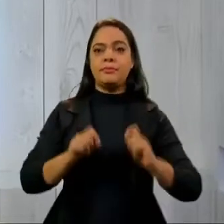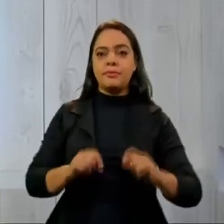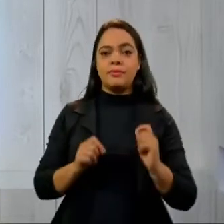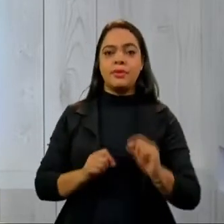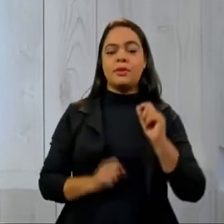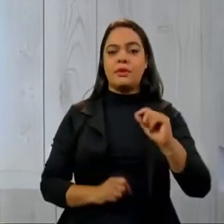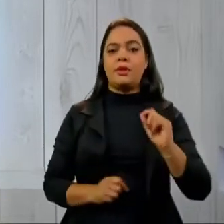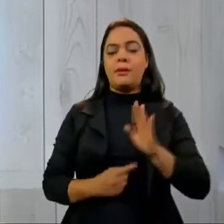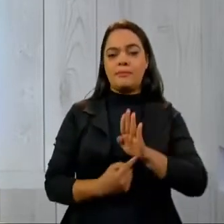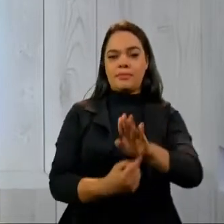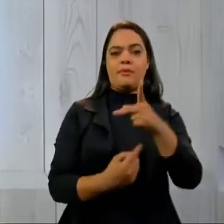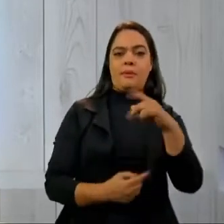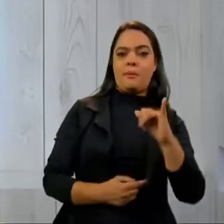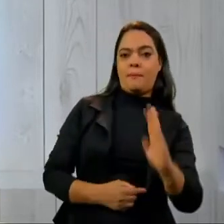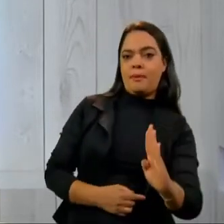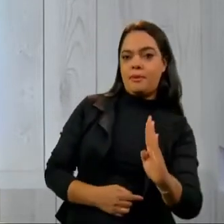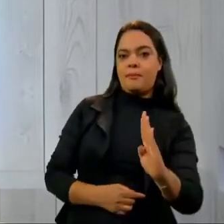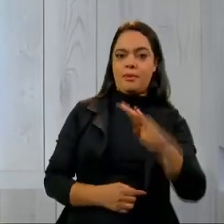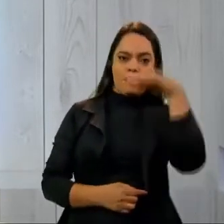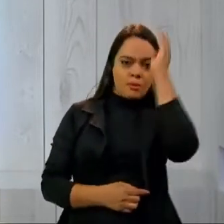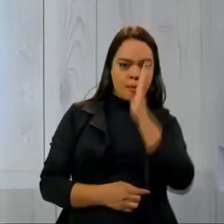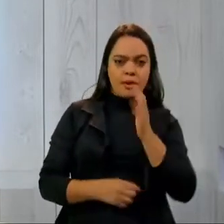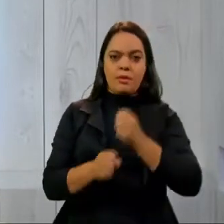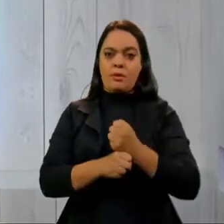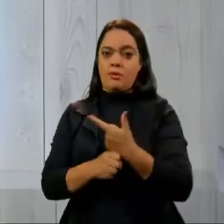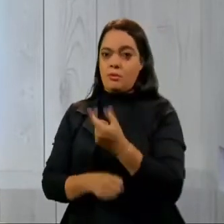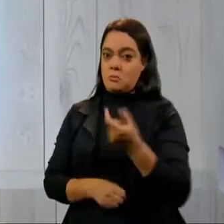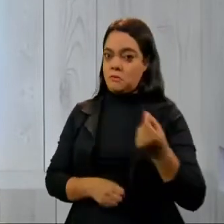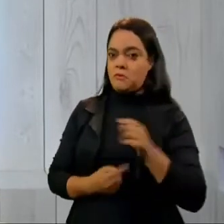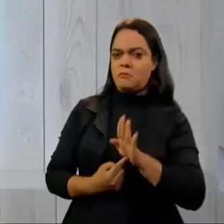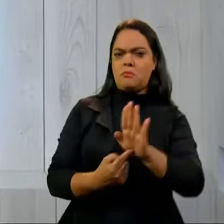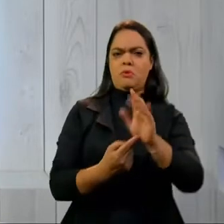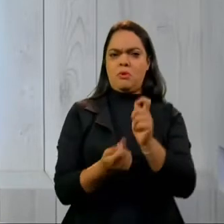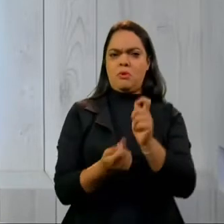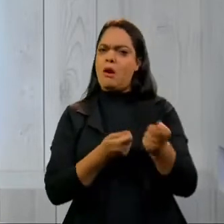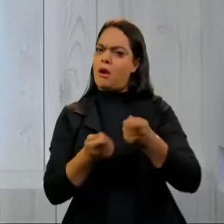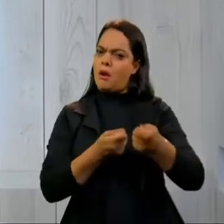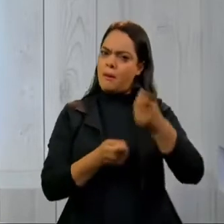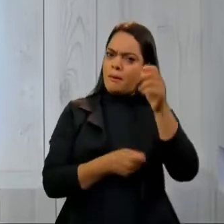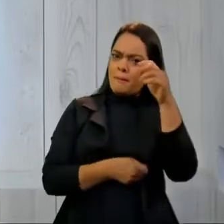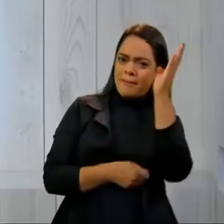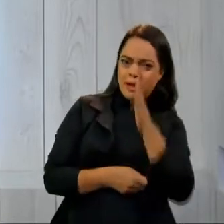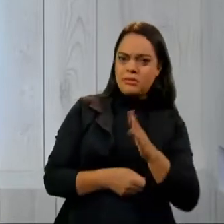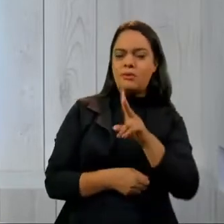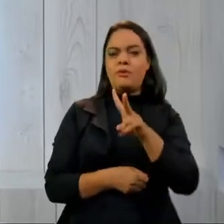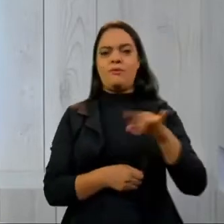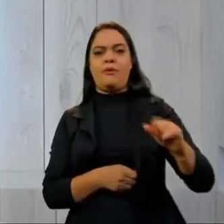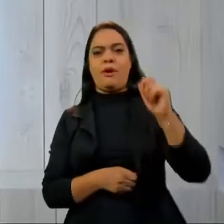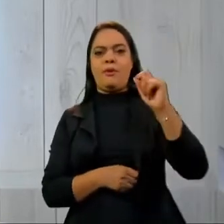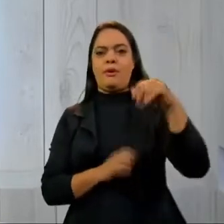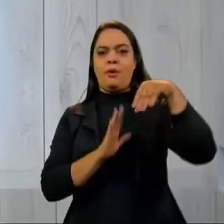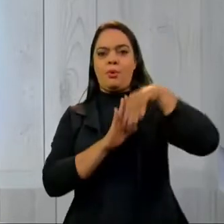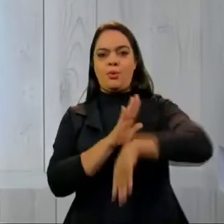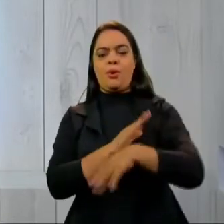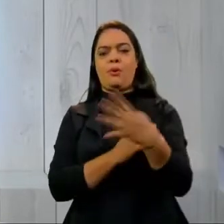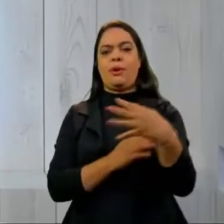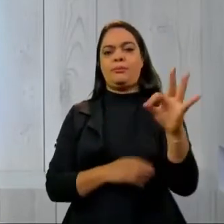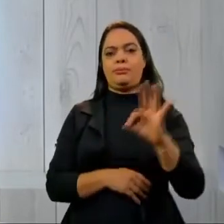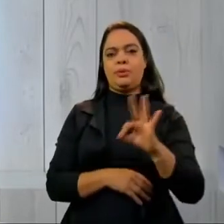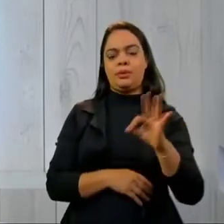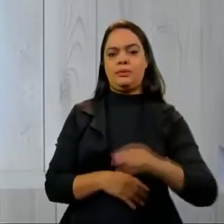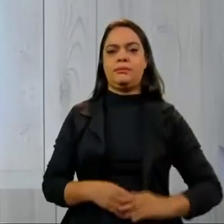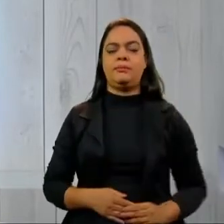prévia do PIB brasileiro de 2020 indicou que a economia do país deve sofrer uma retração de 4%.